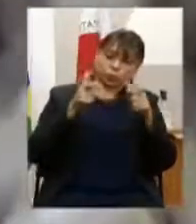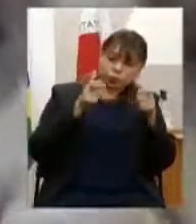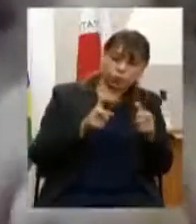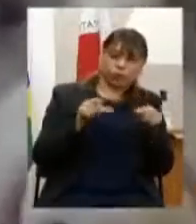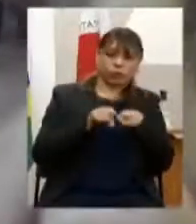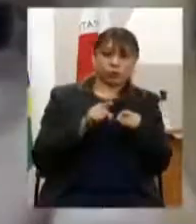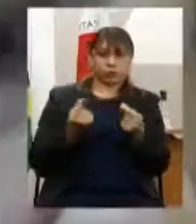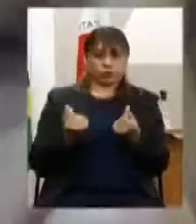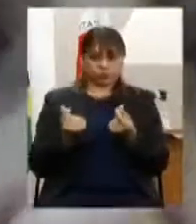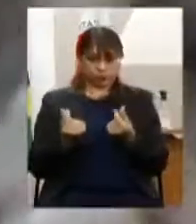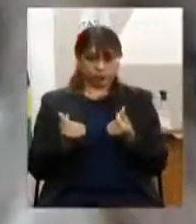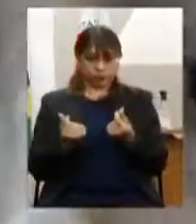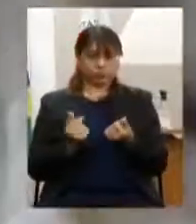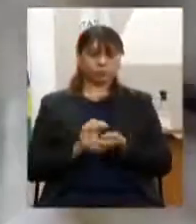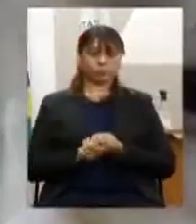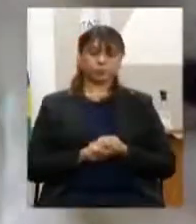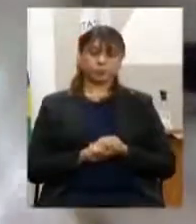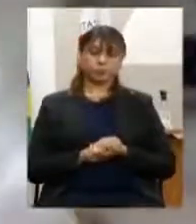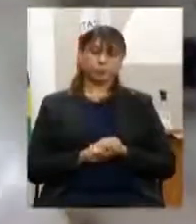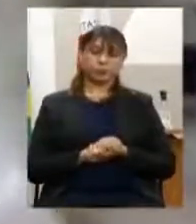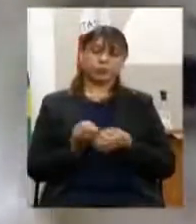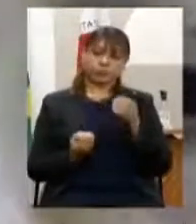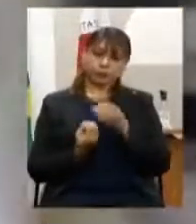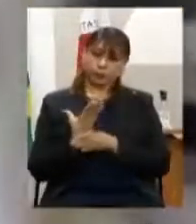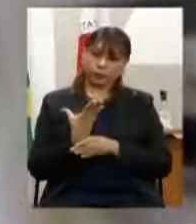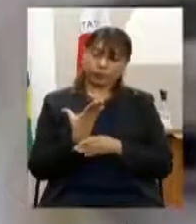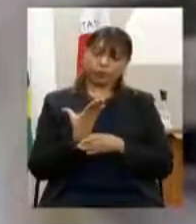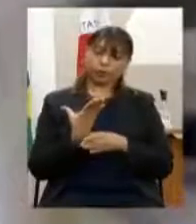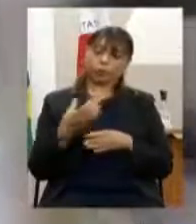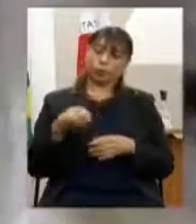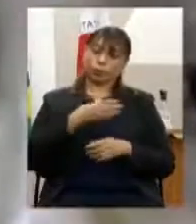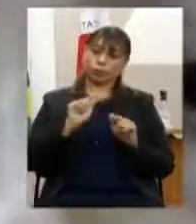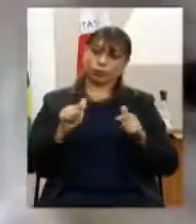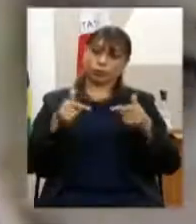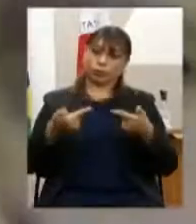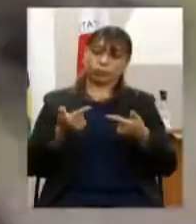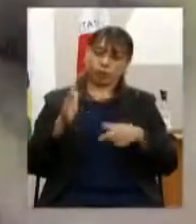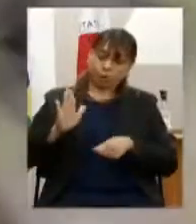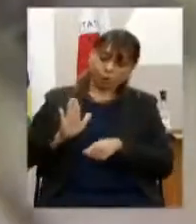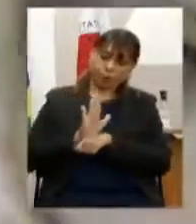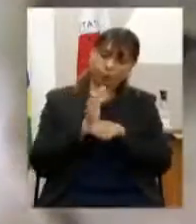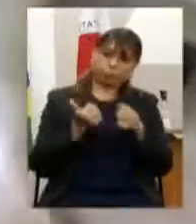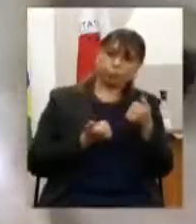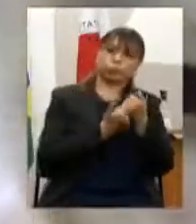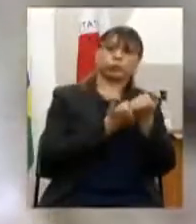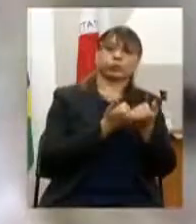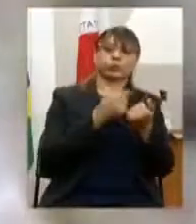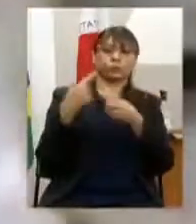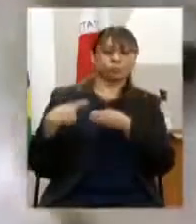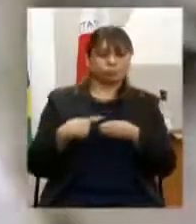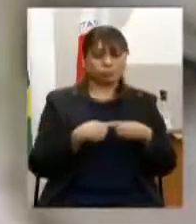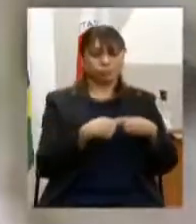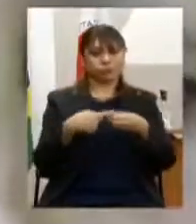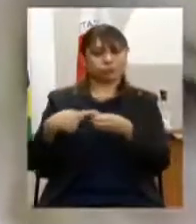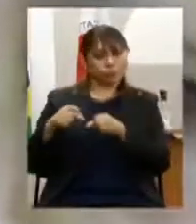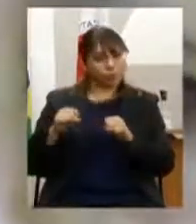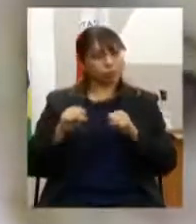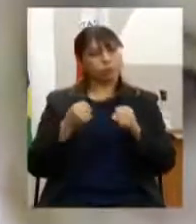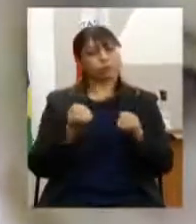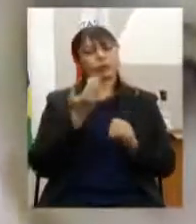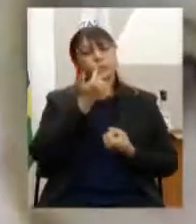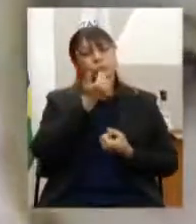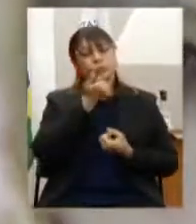Então, criar uma ação nova, chamada Apoio aos Municípios, para garantir a segurança alimentar e